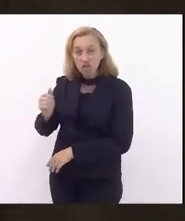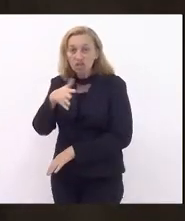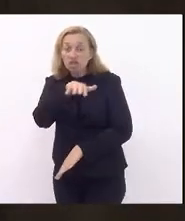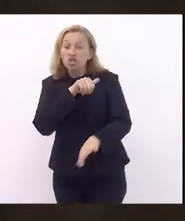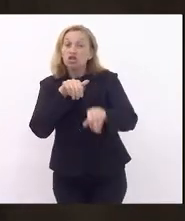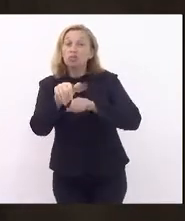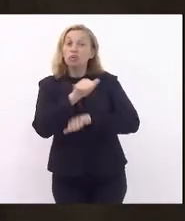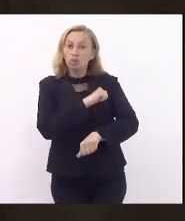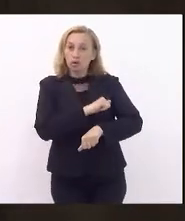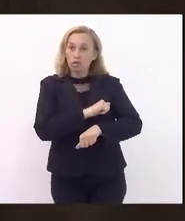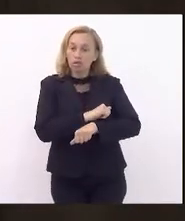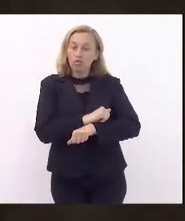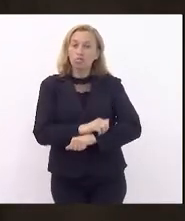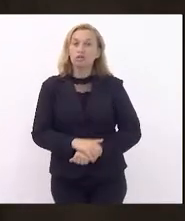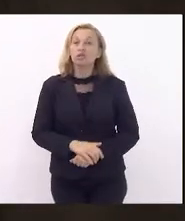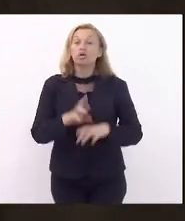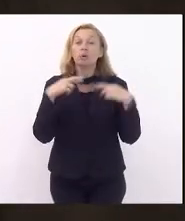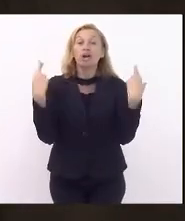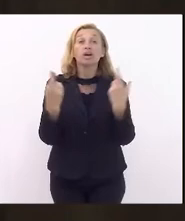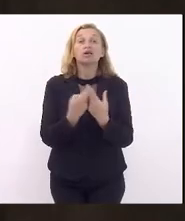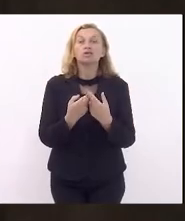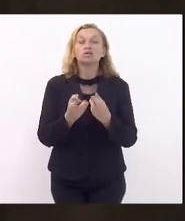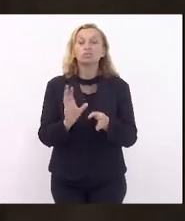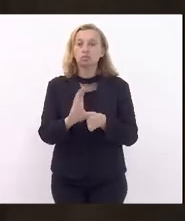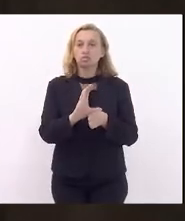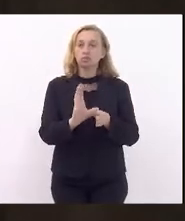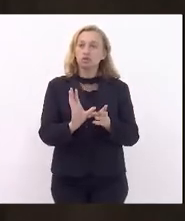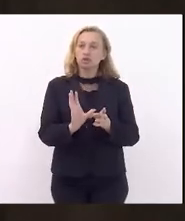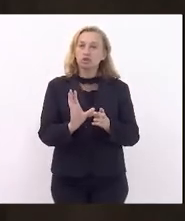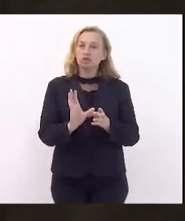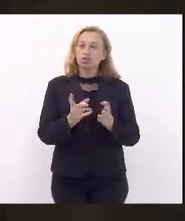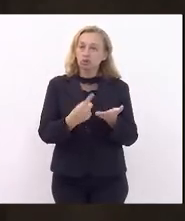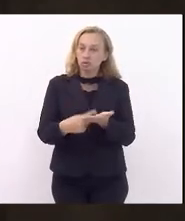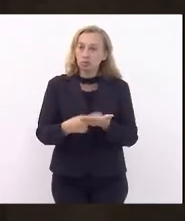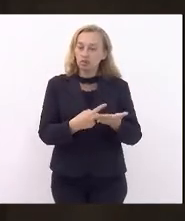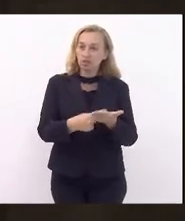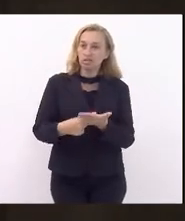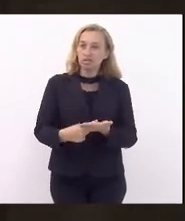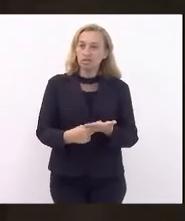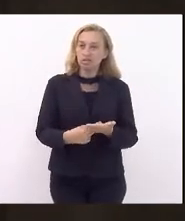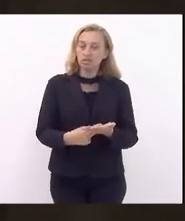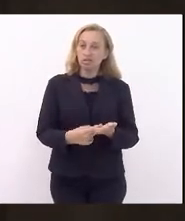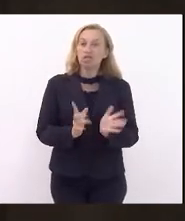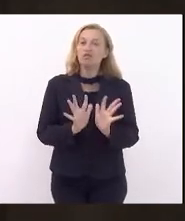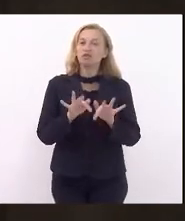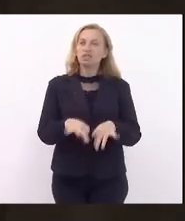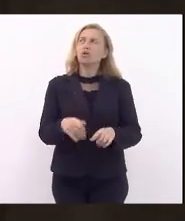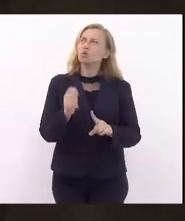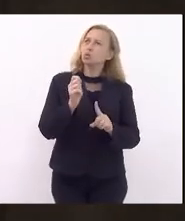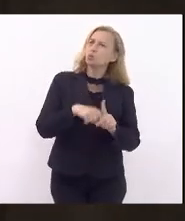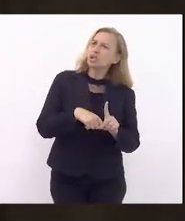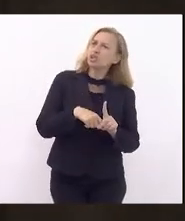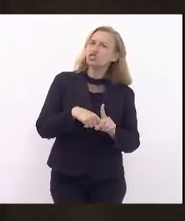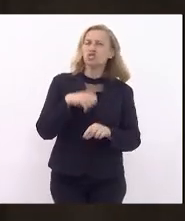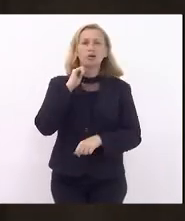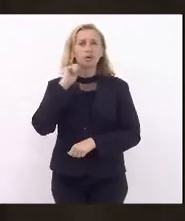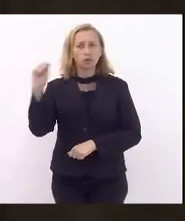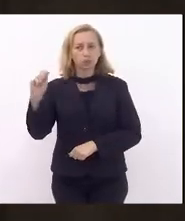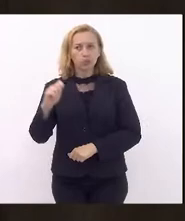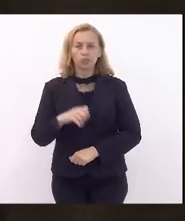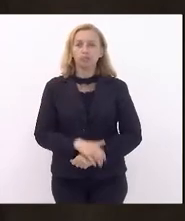uma reunião de conciliação para o final do mês de abril,